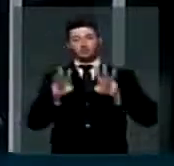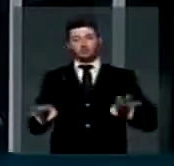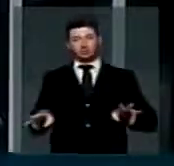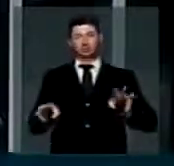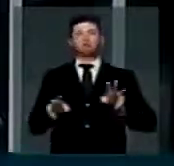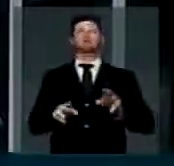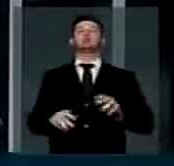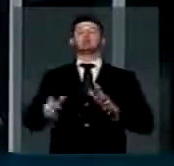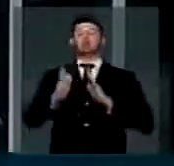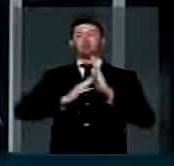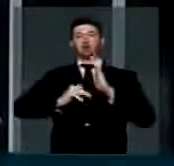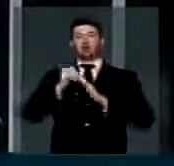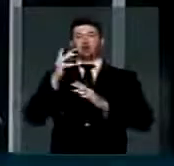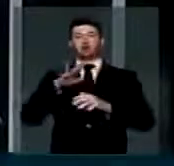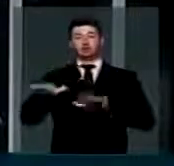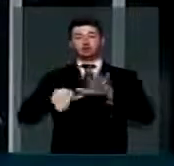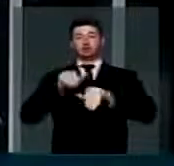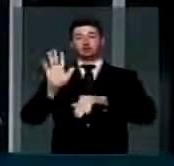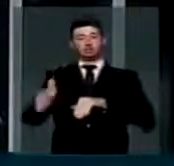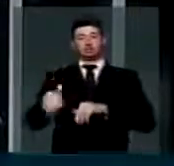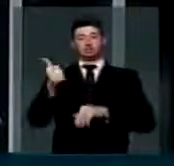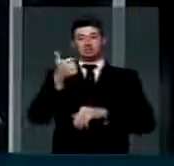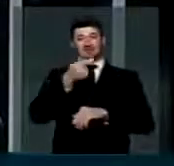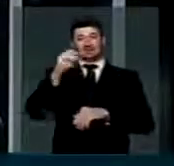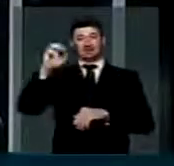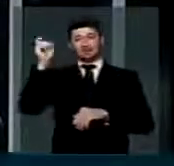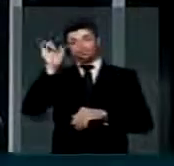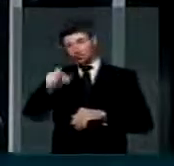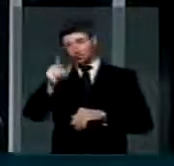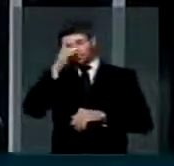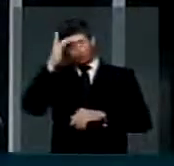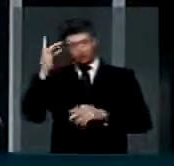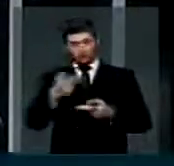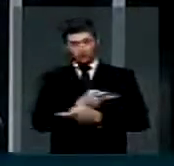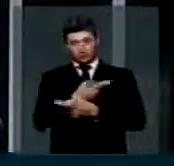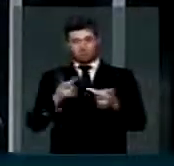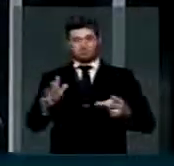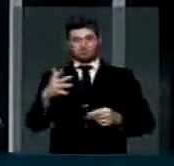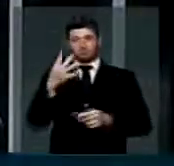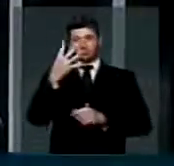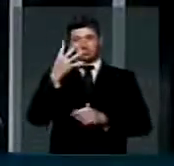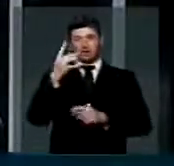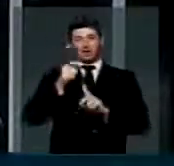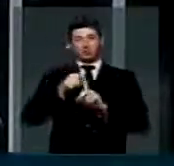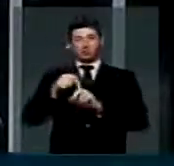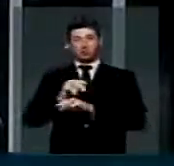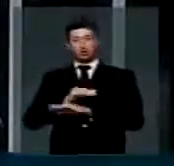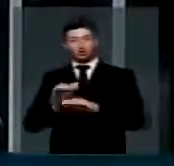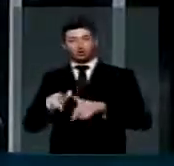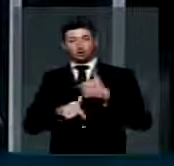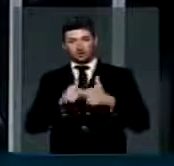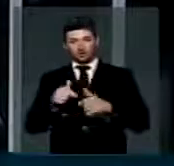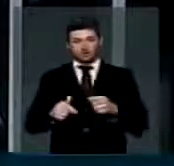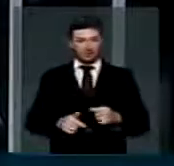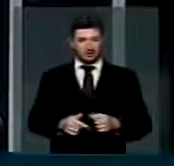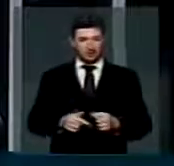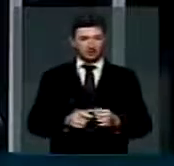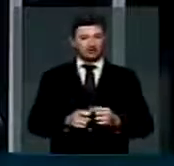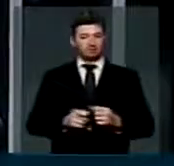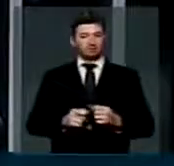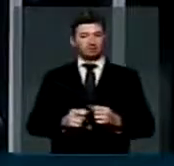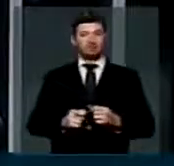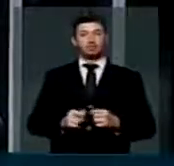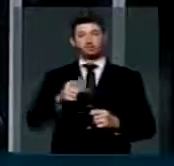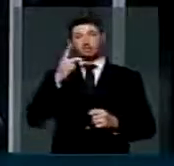Mar já atraiu mais de 170 mil visitantes em menos de quatro meses de funcionamento. Os